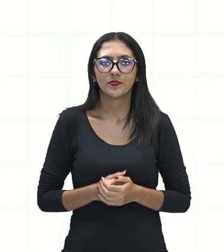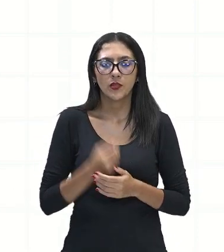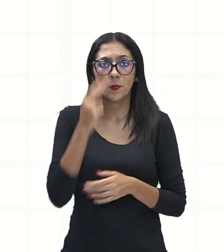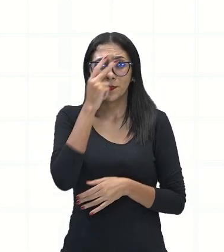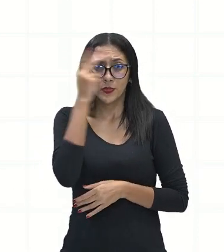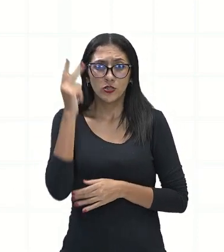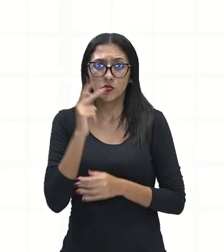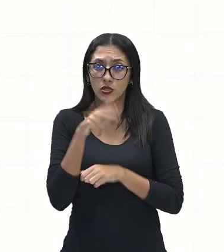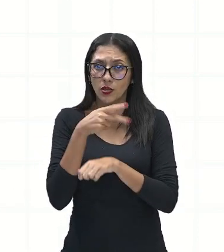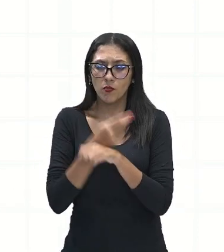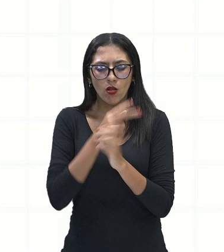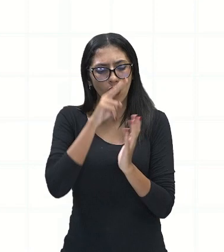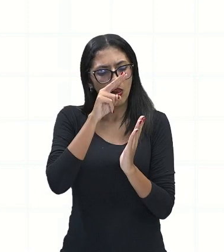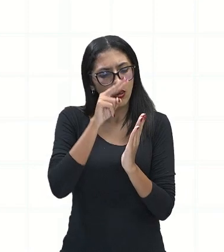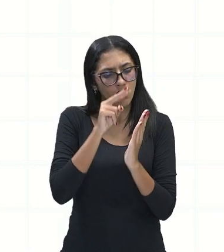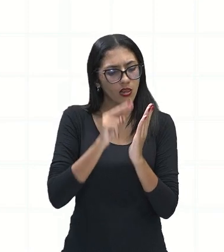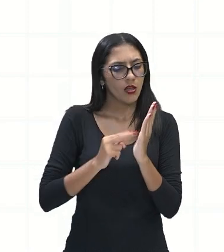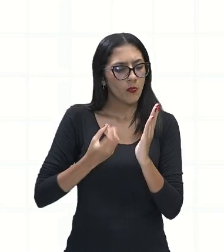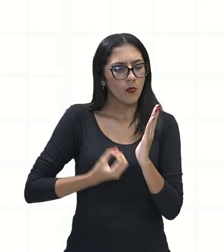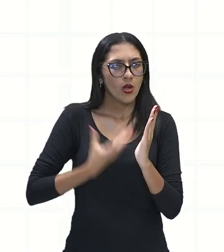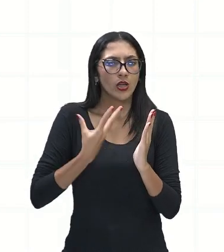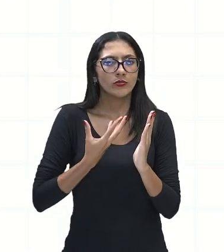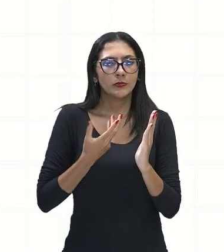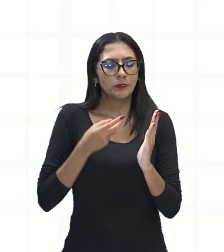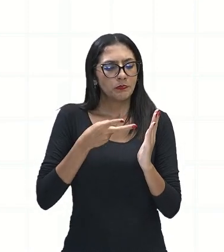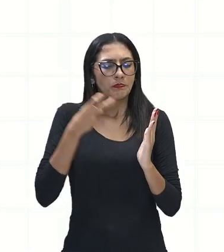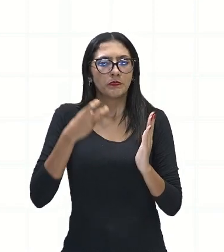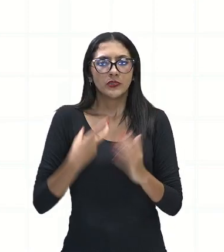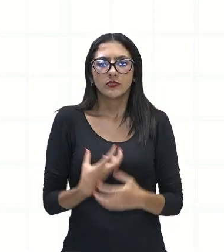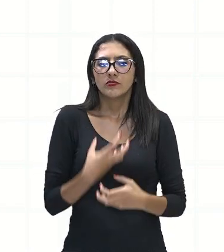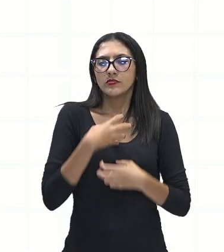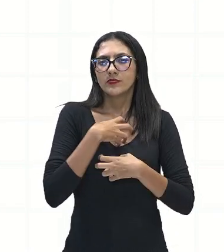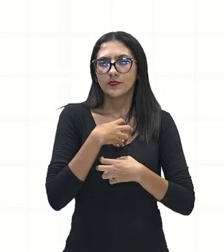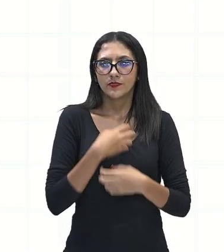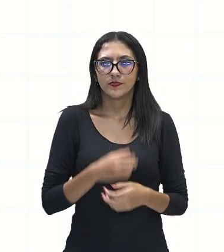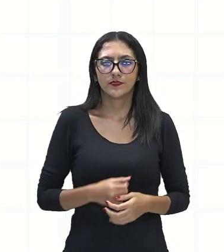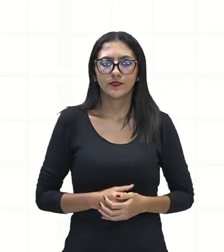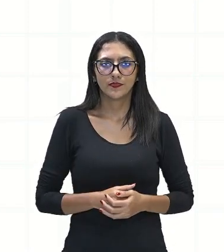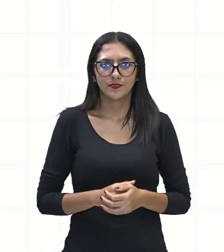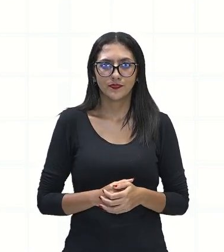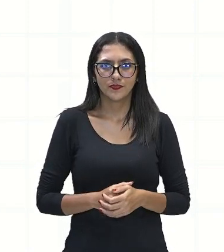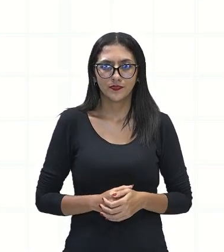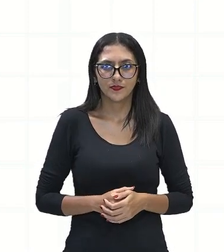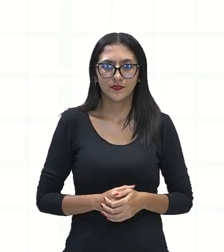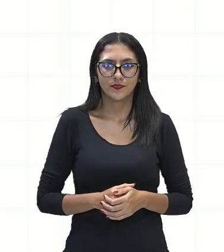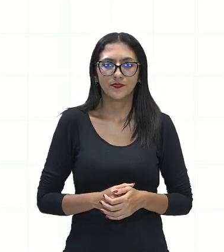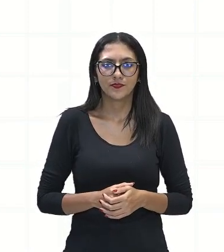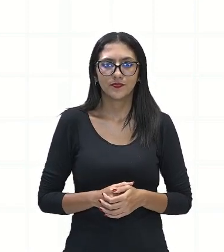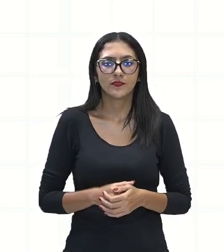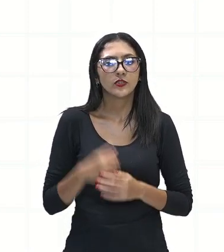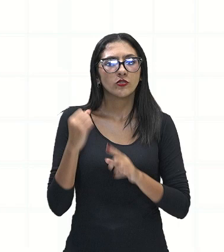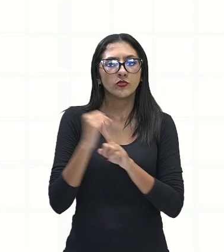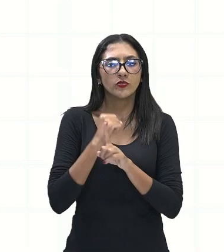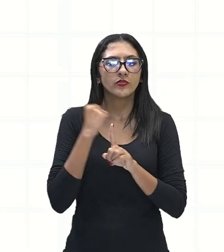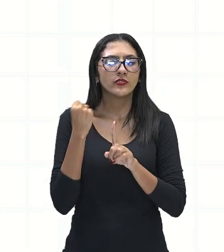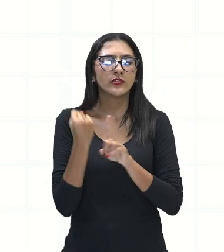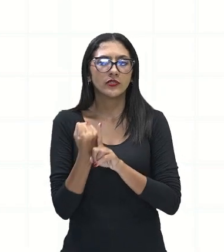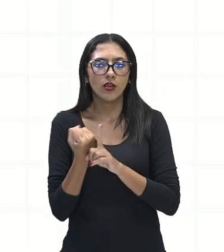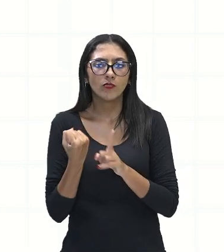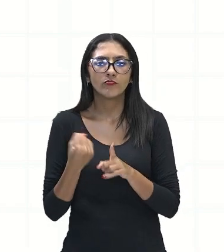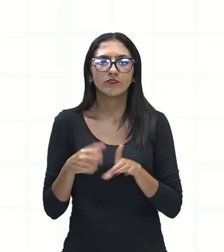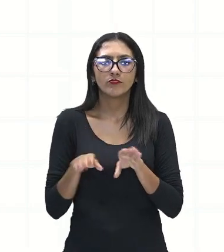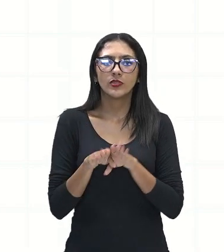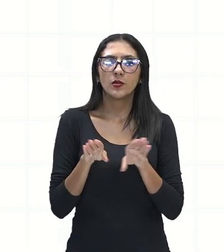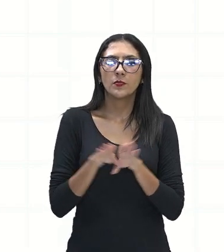essa poesia ou quando estiver ouvindo essa poesia. O social tem a ver com